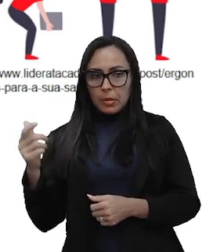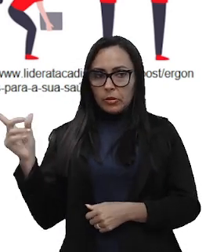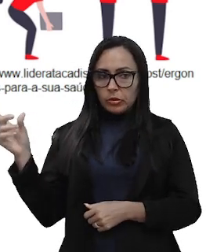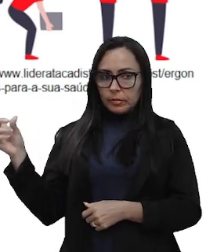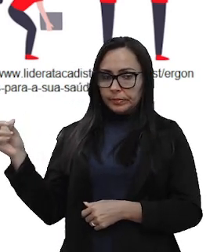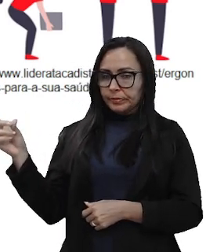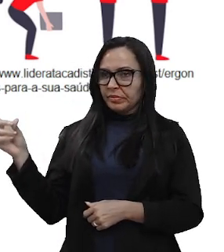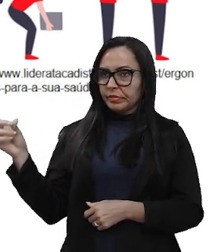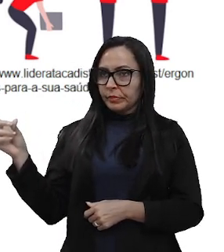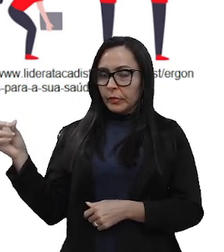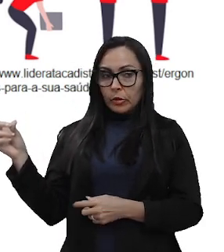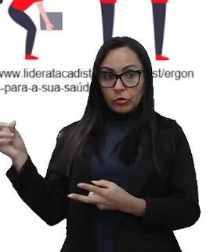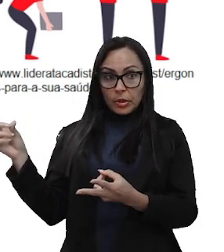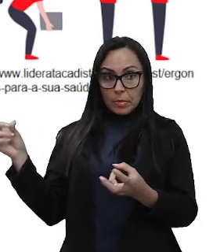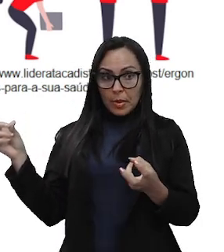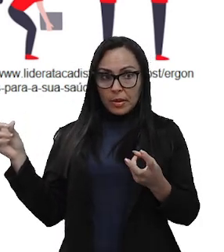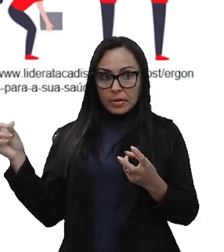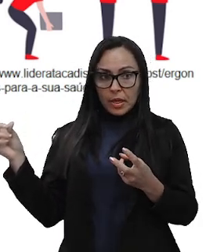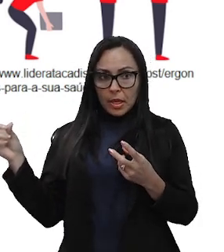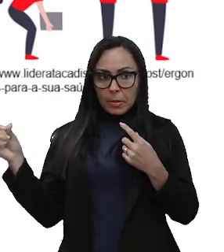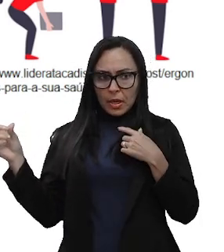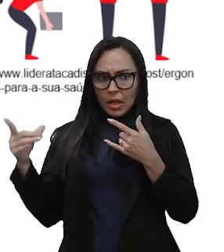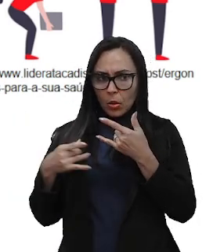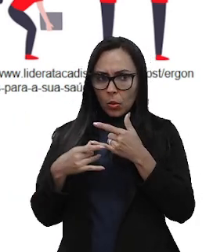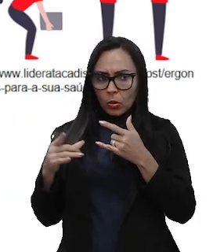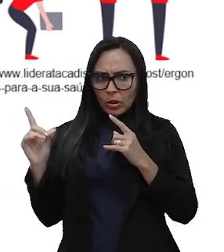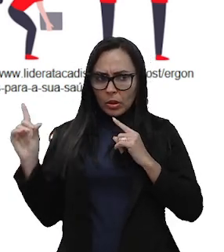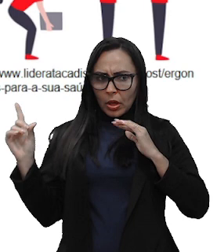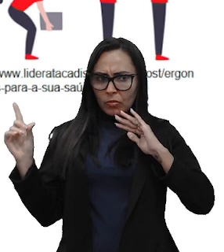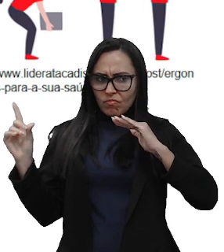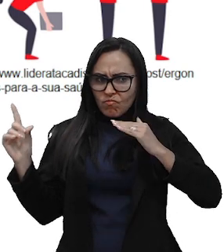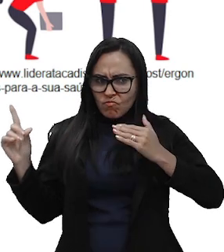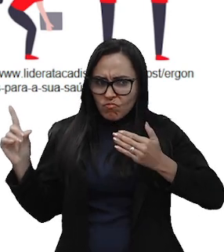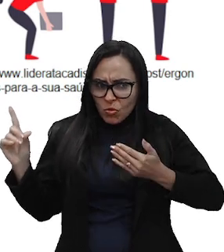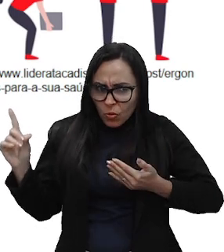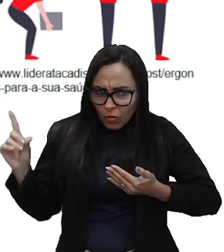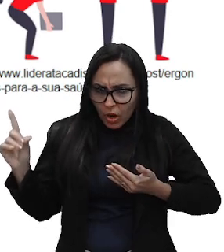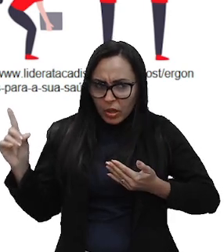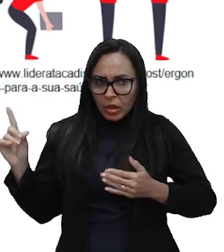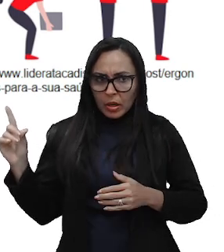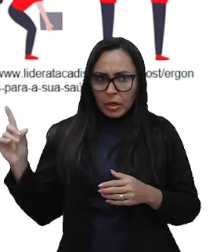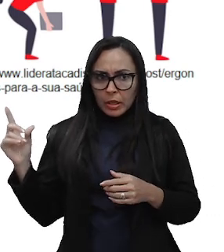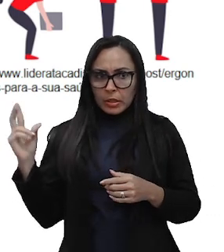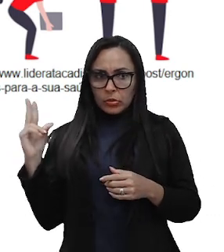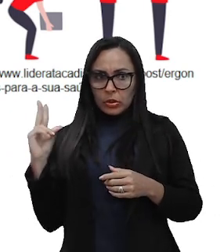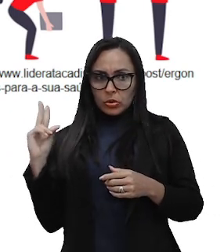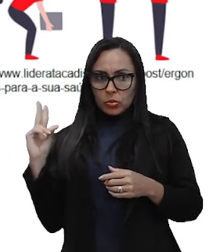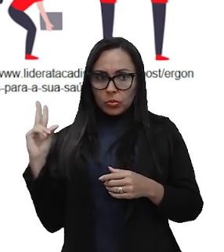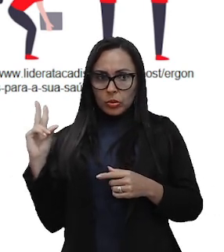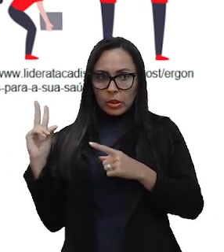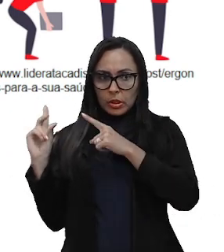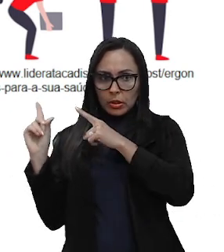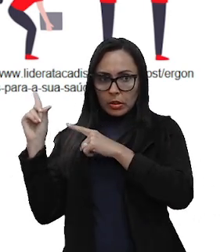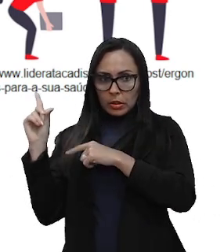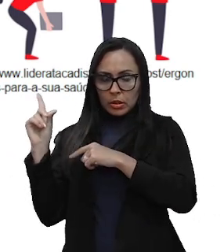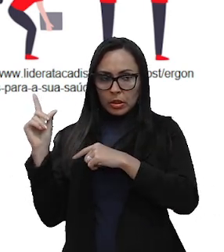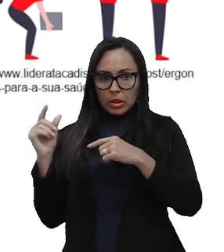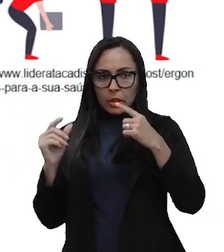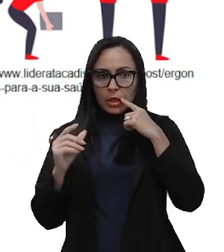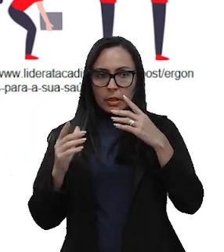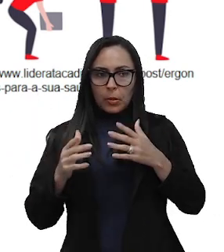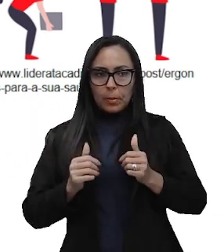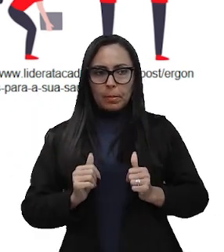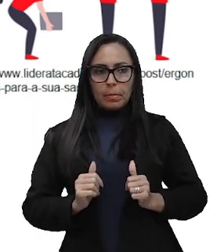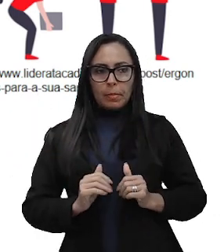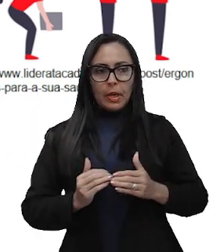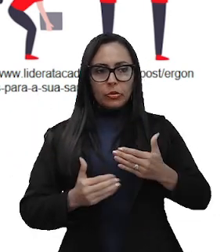a gente percebe que a coluna está curvada, tá? E nessa segunda, ele está com a coluna mais